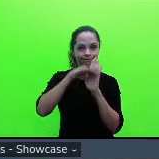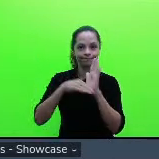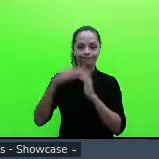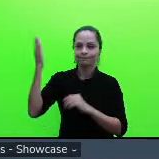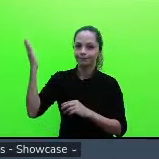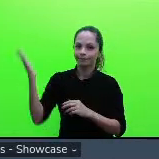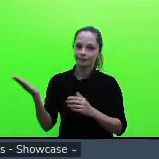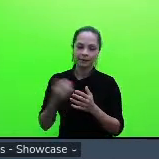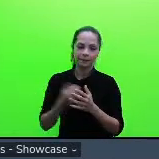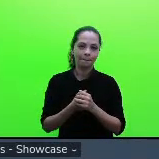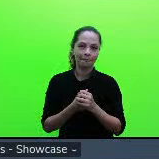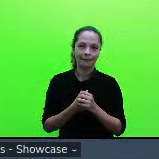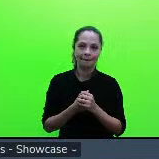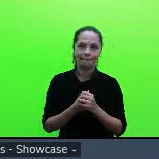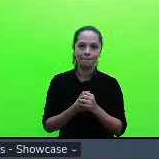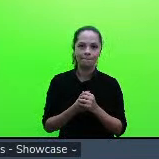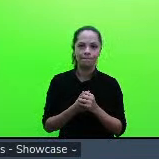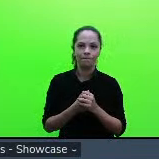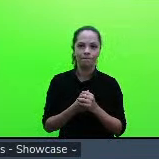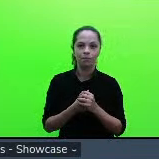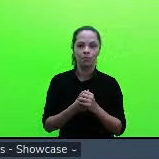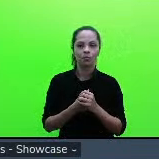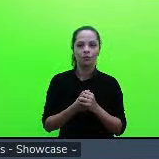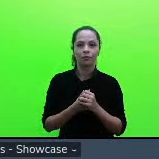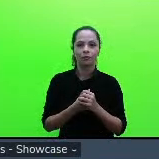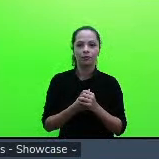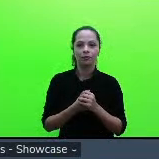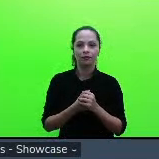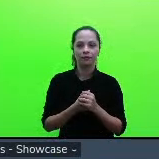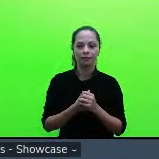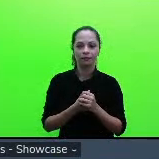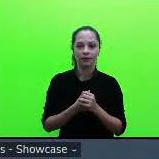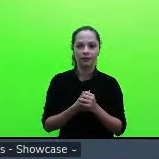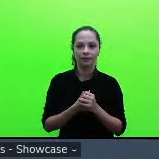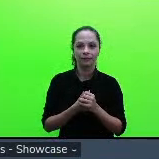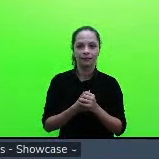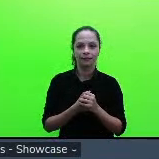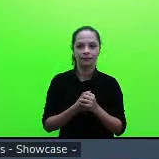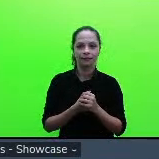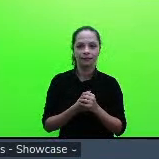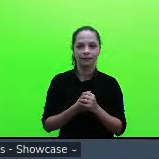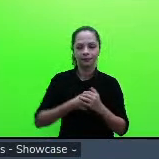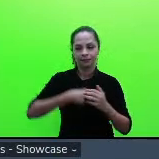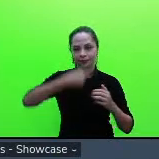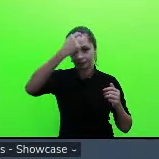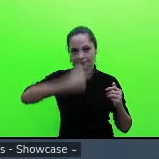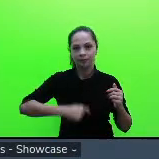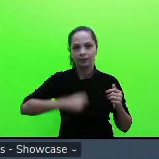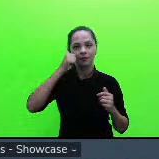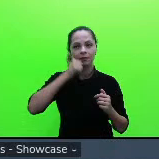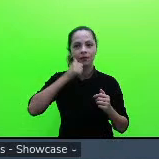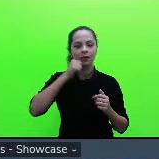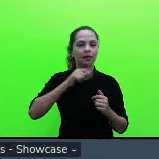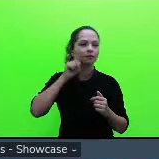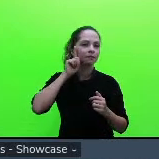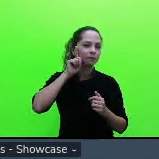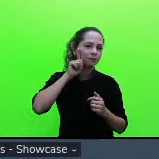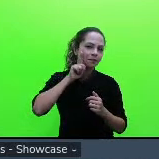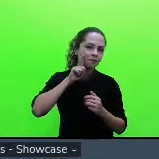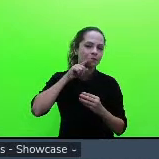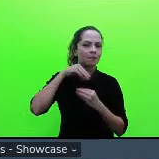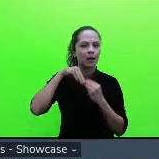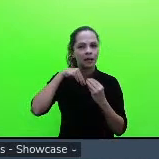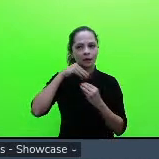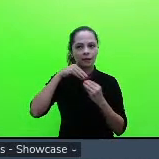eu sou uma mulher parda com cabelos